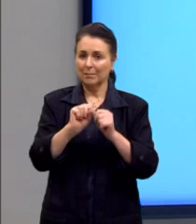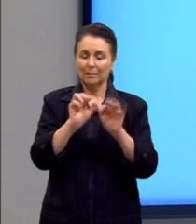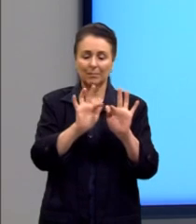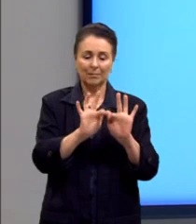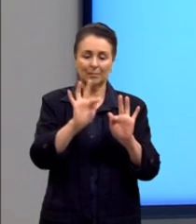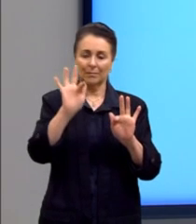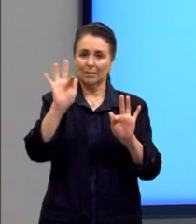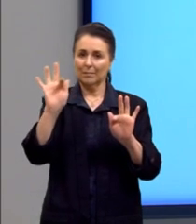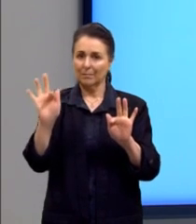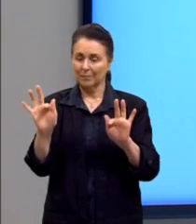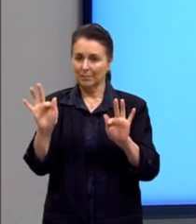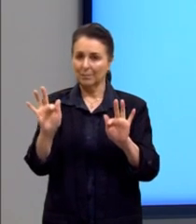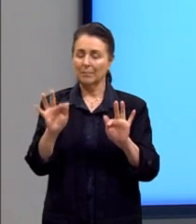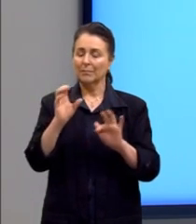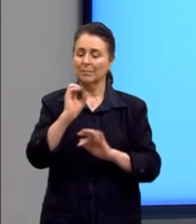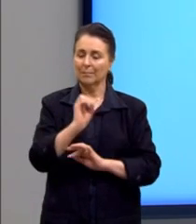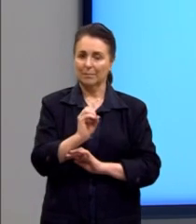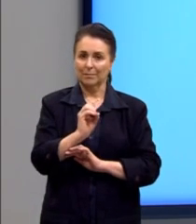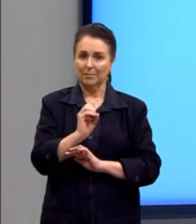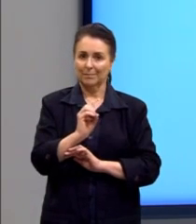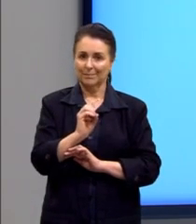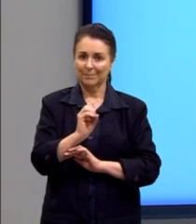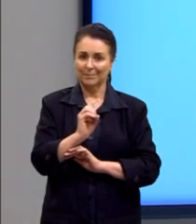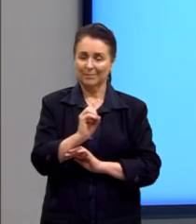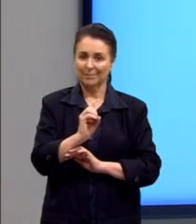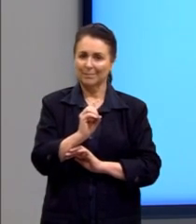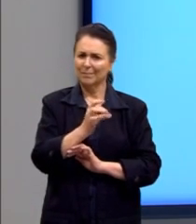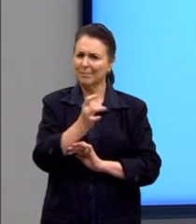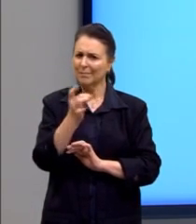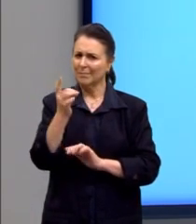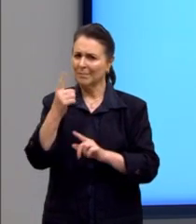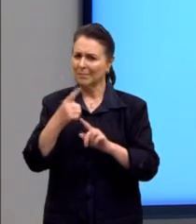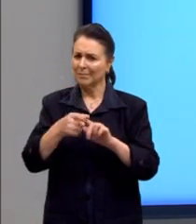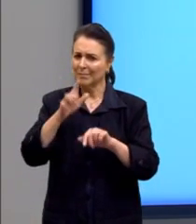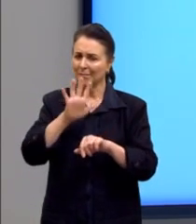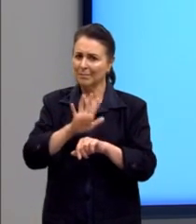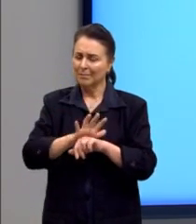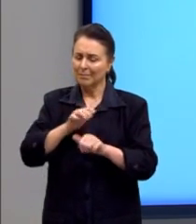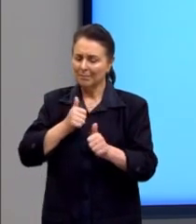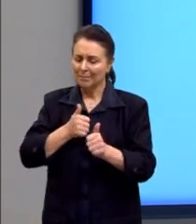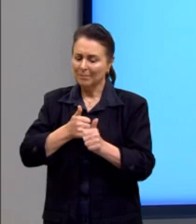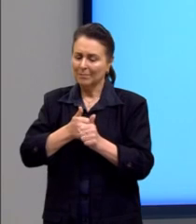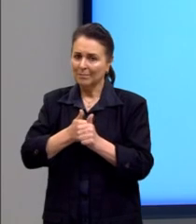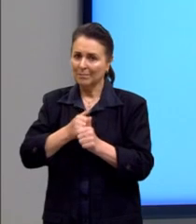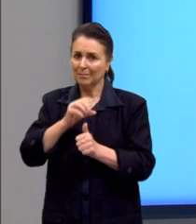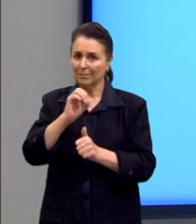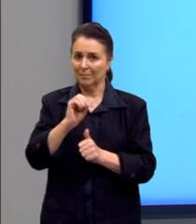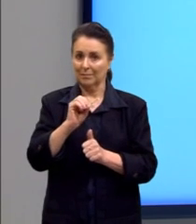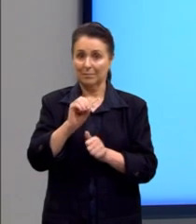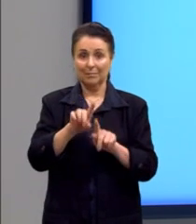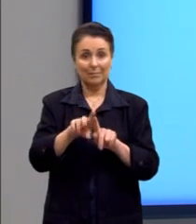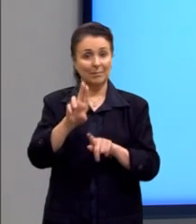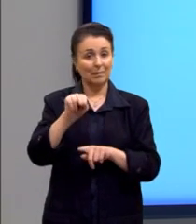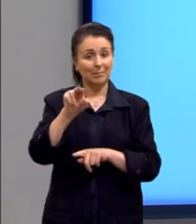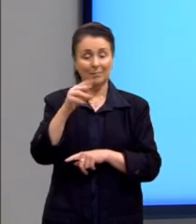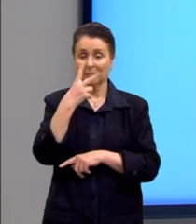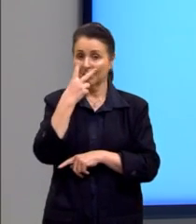seja exatamente zero. Então, cada vez mais se aproxima do zero, mas nunca é igual.